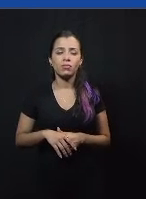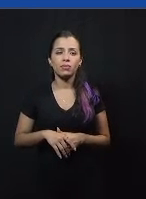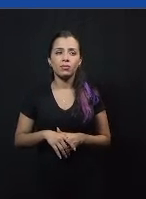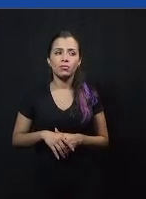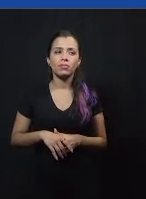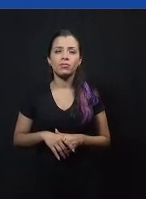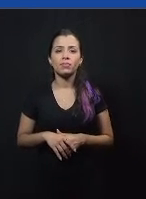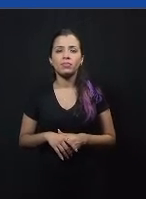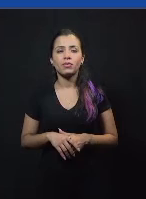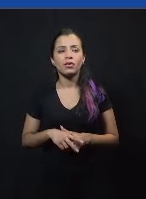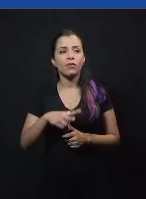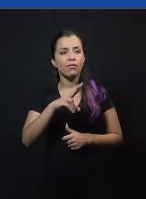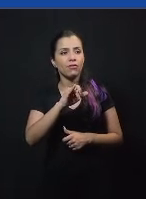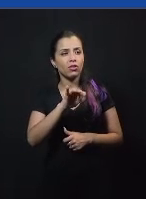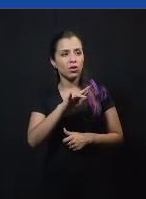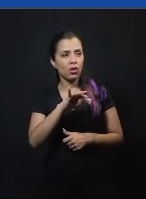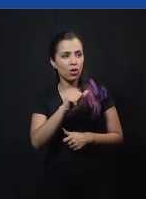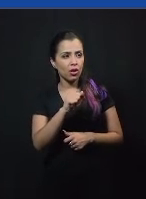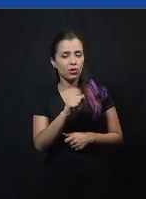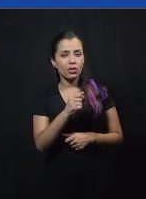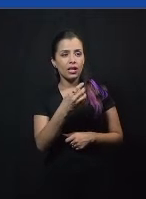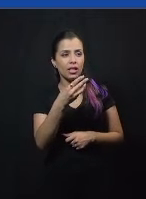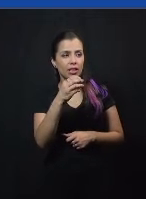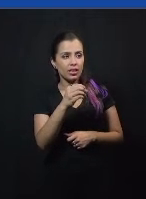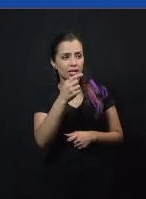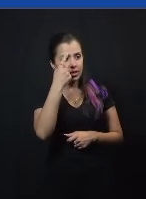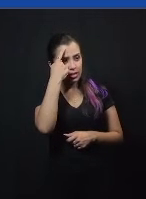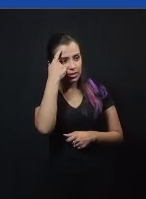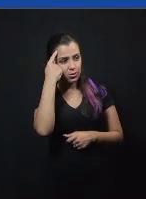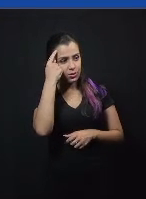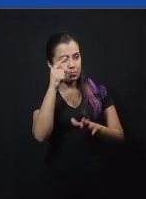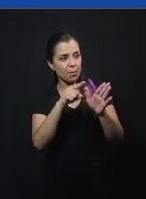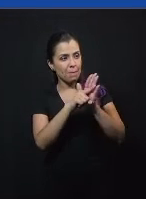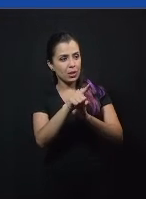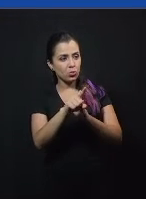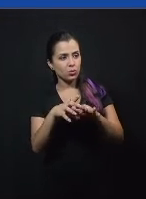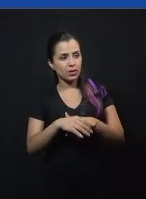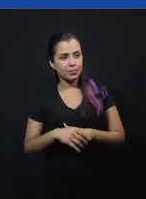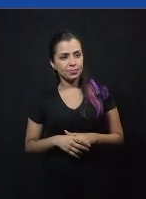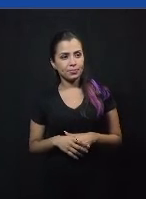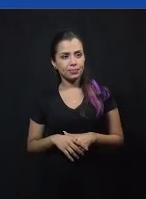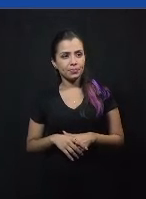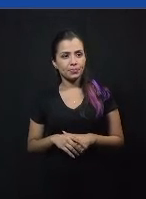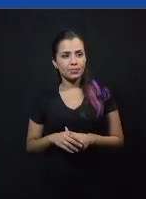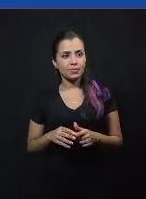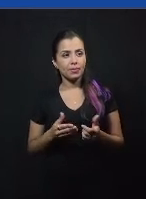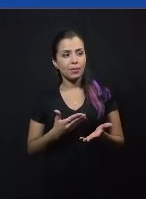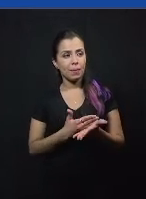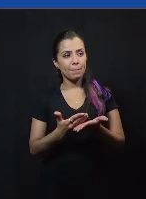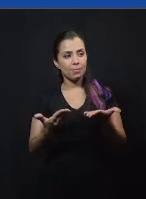Vitória, você vai ter 30 segundos para a sua pergunta. A partir de agora.